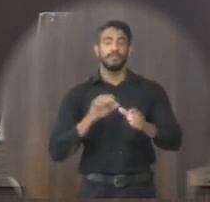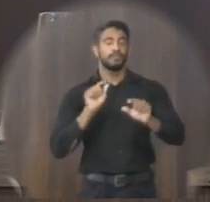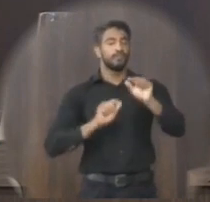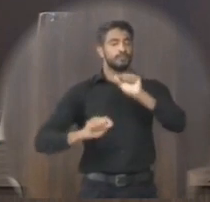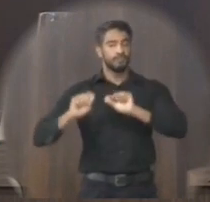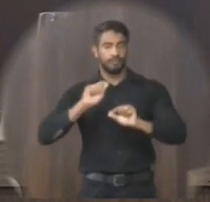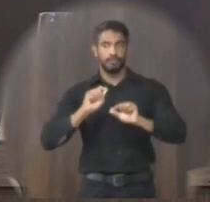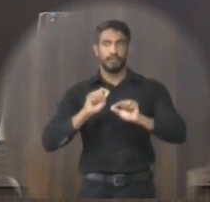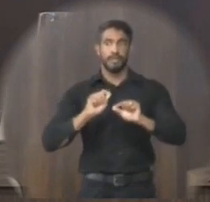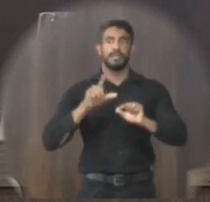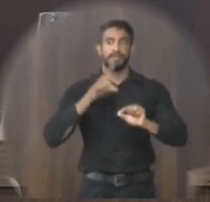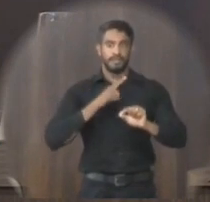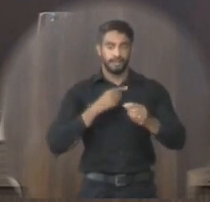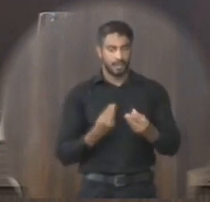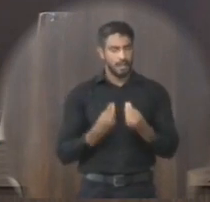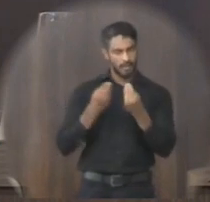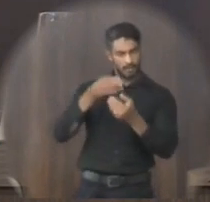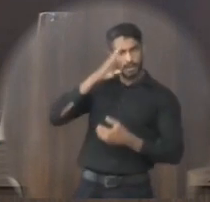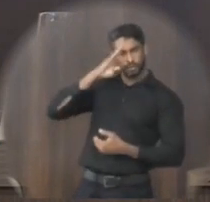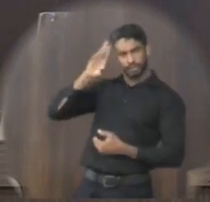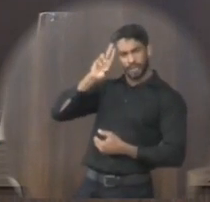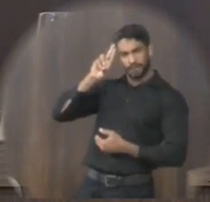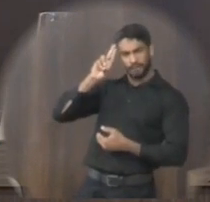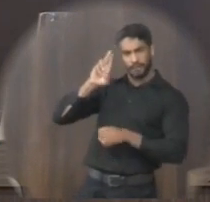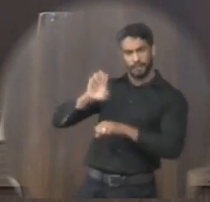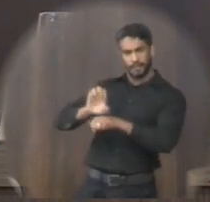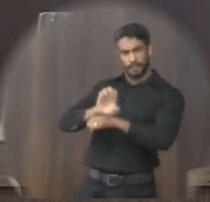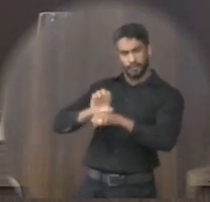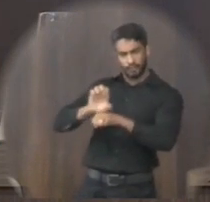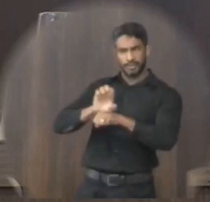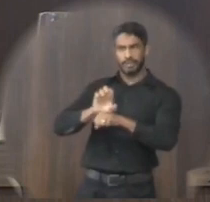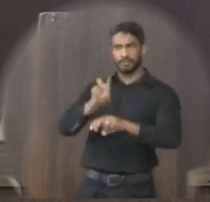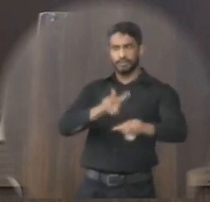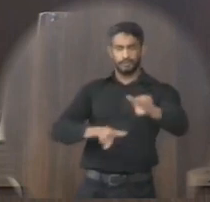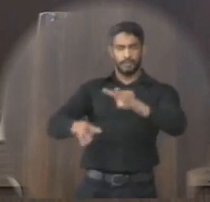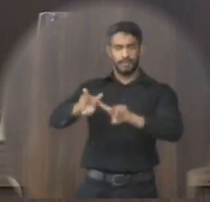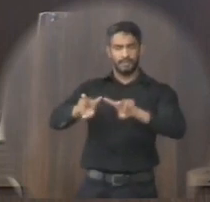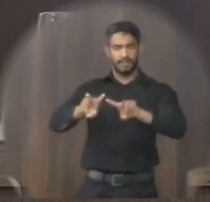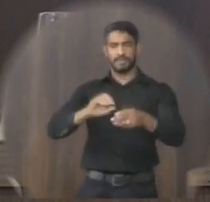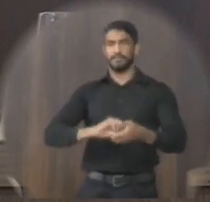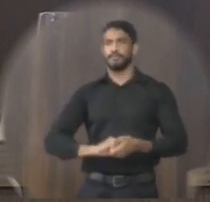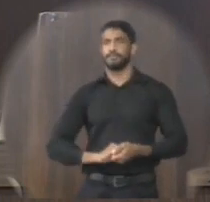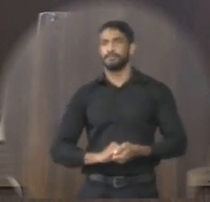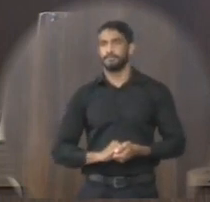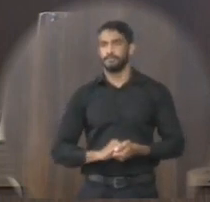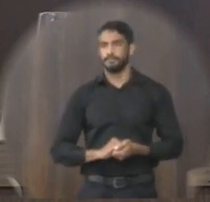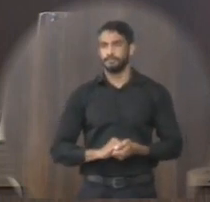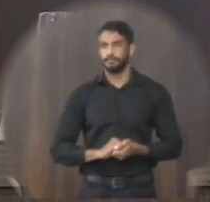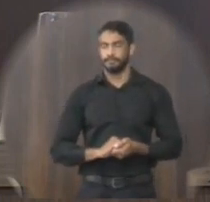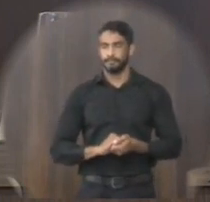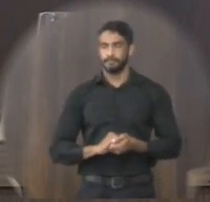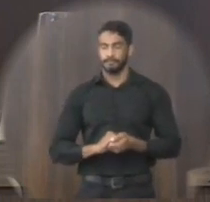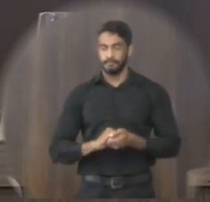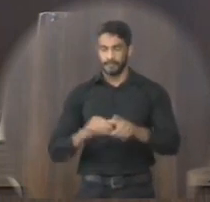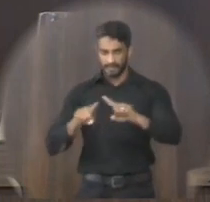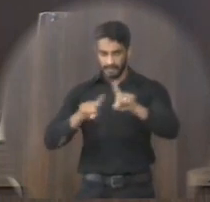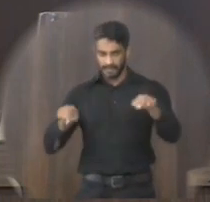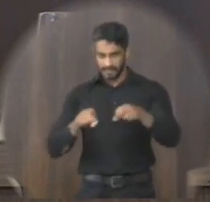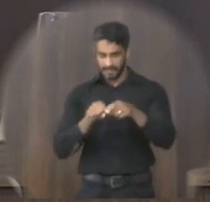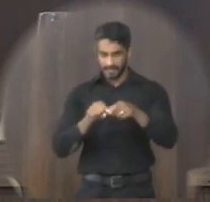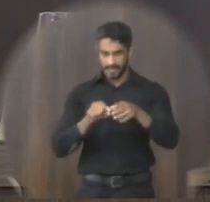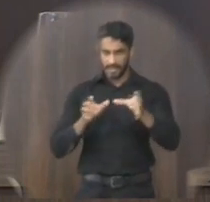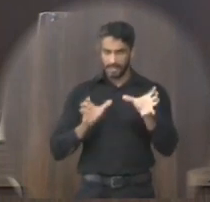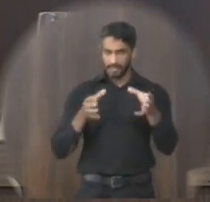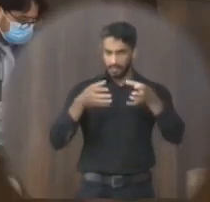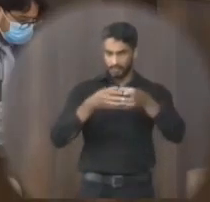fim de que nesta forma seja encaminhado ao chefe do Poder Executivo para sanção. Sala da comissão